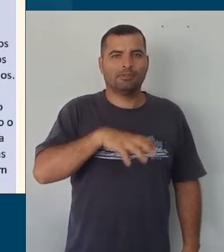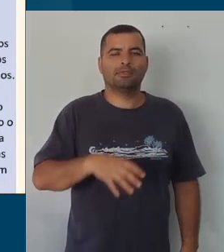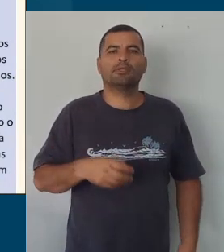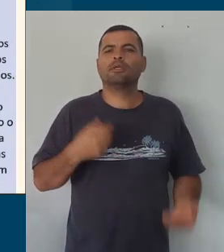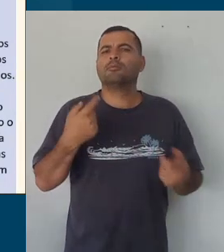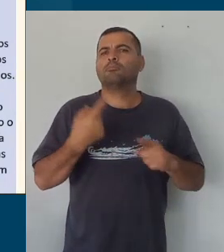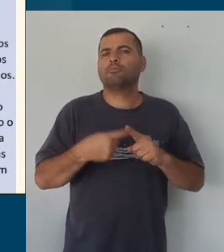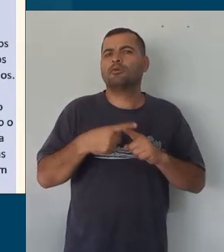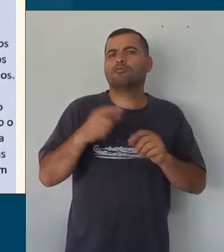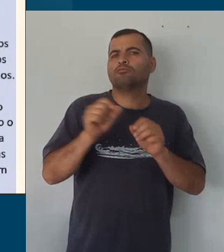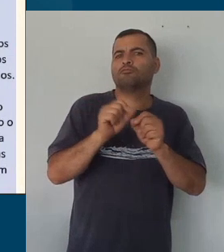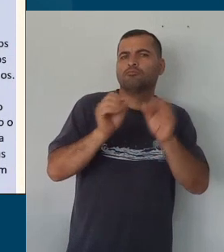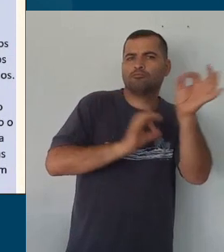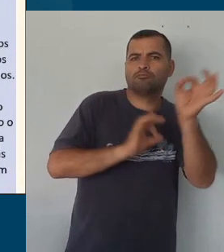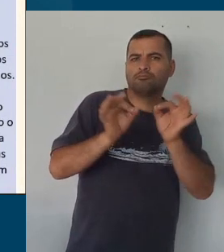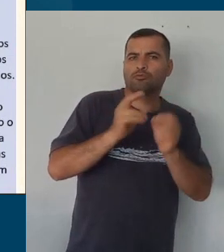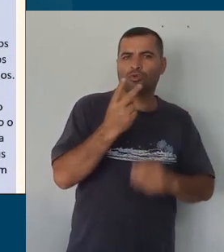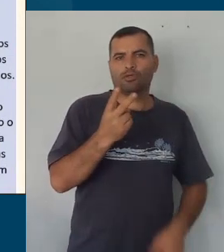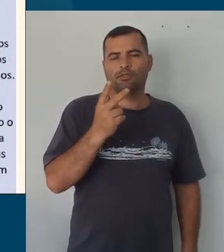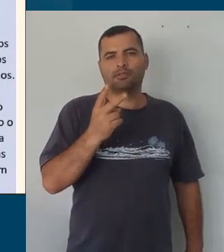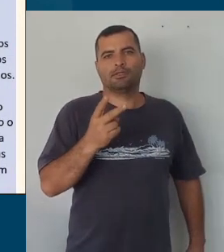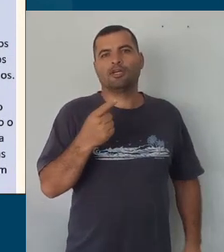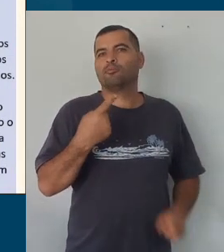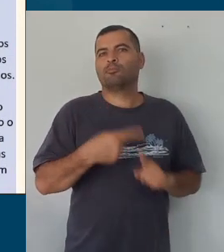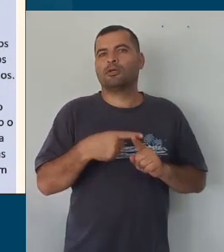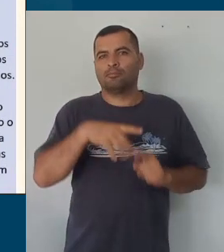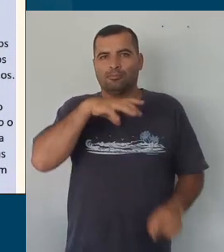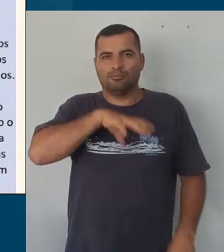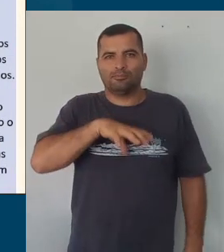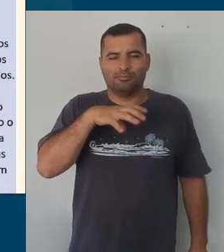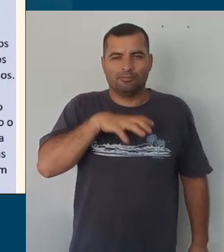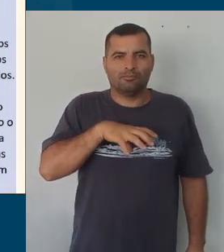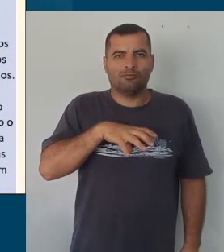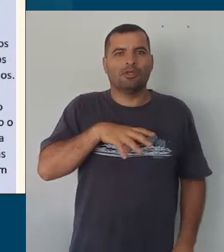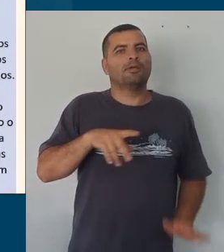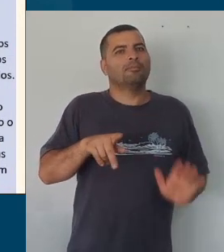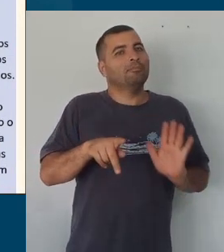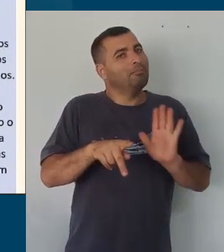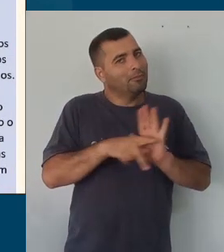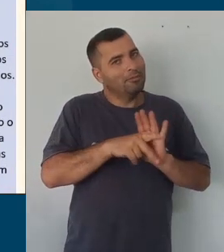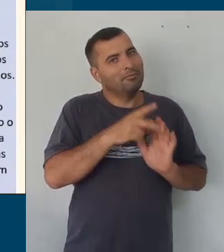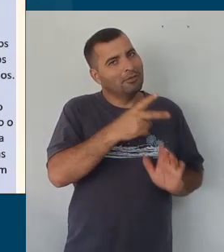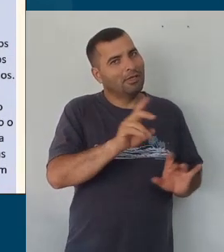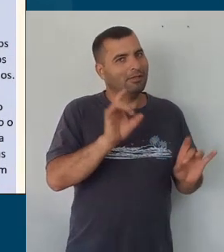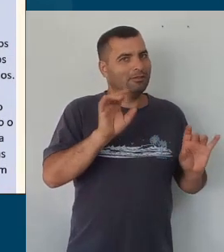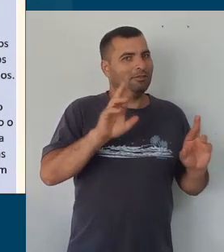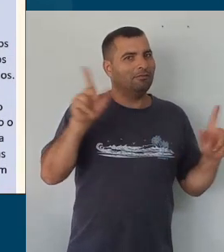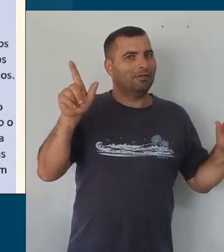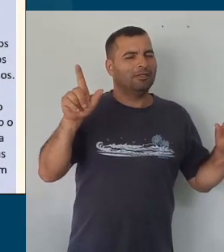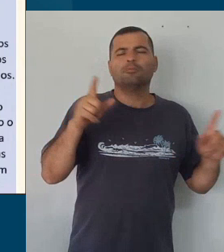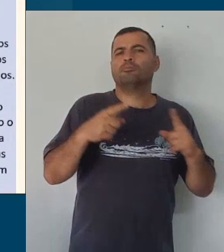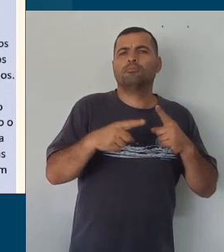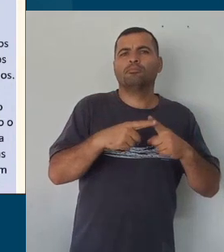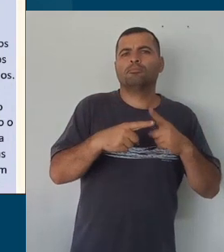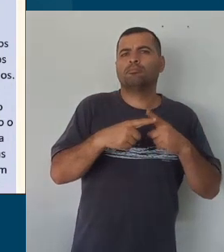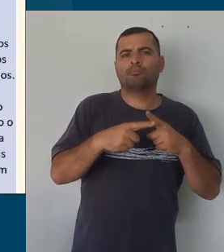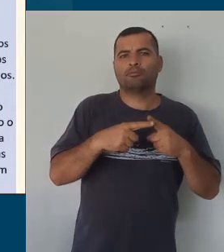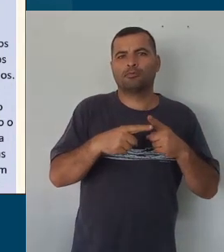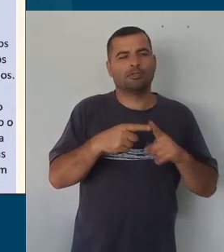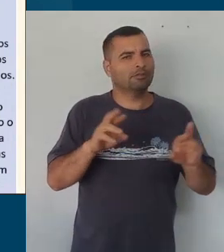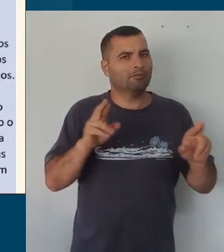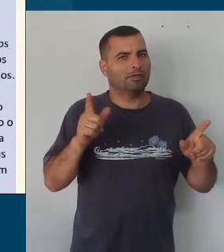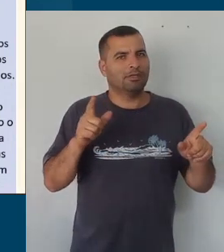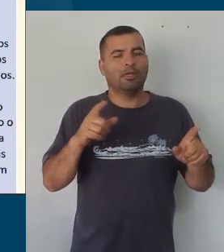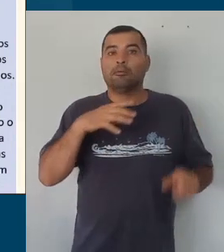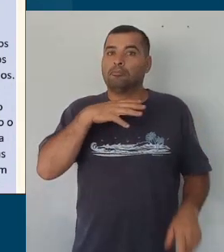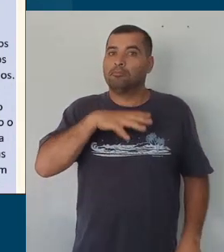porque, na verdade, língua portuguesa tem uma especificidade, por que ela tem uma especificidade, gente? Porque língua portuguesa é